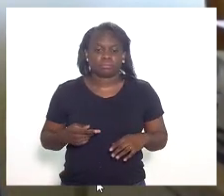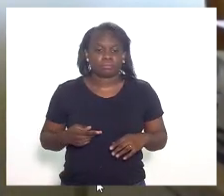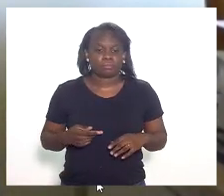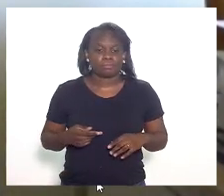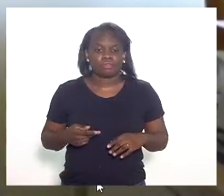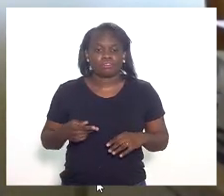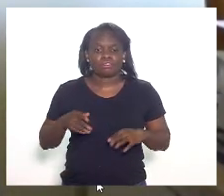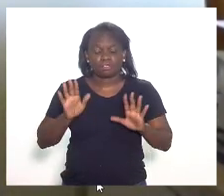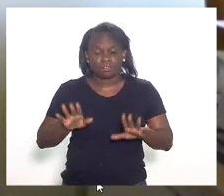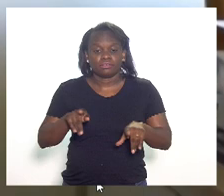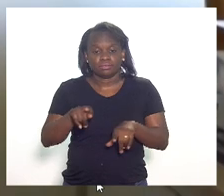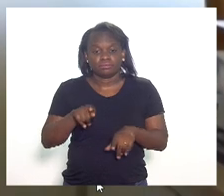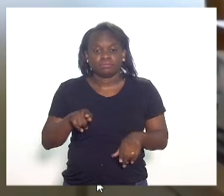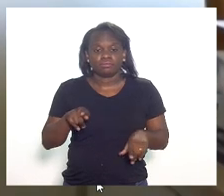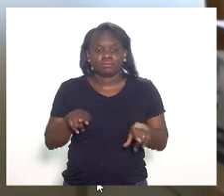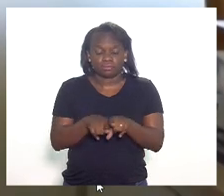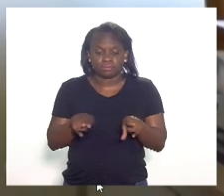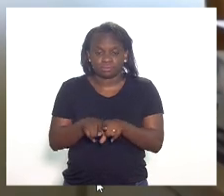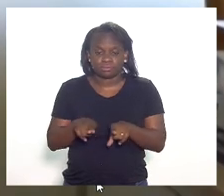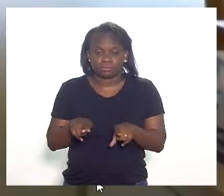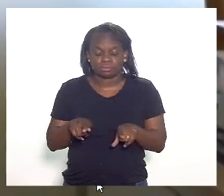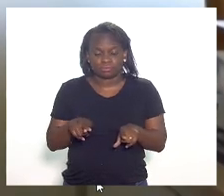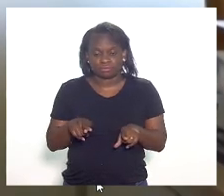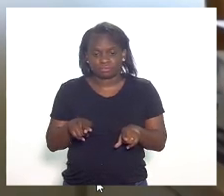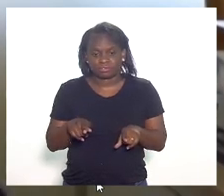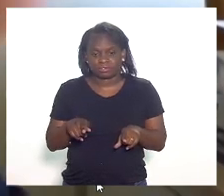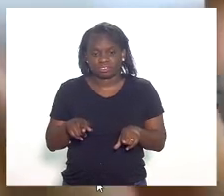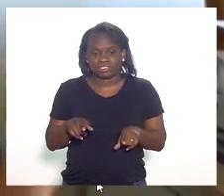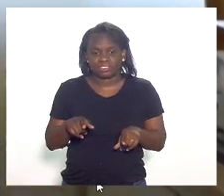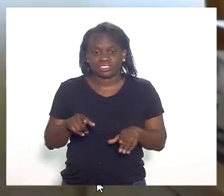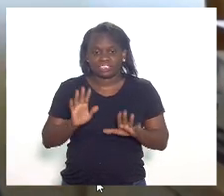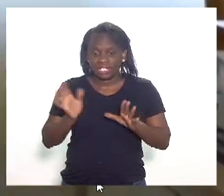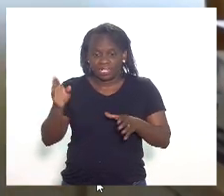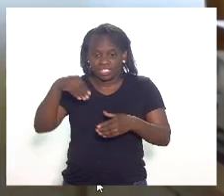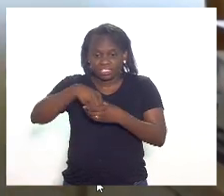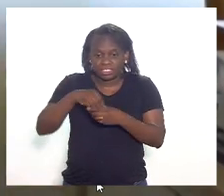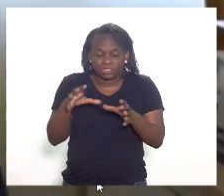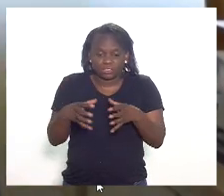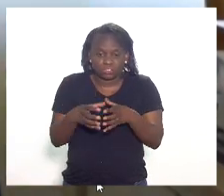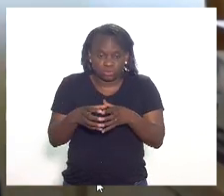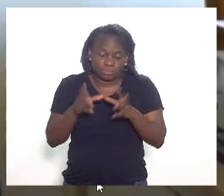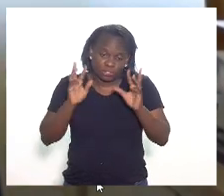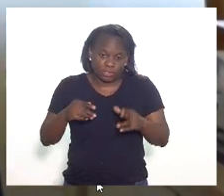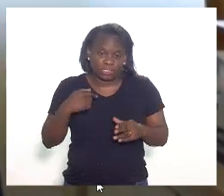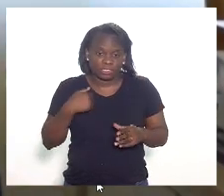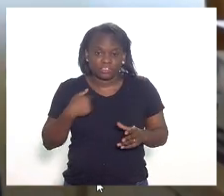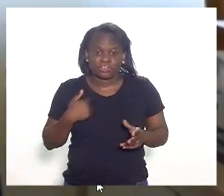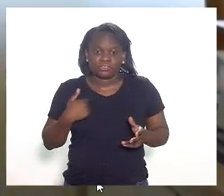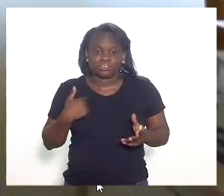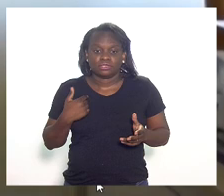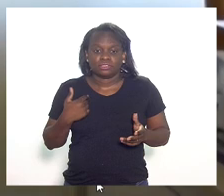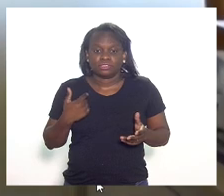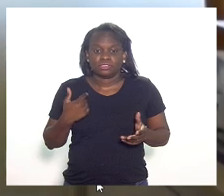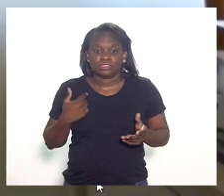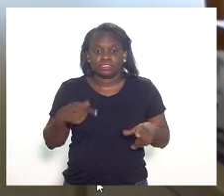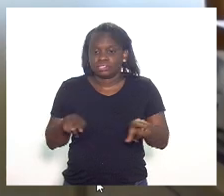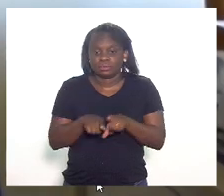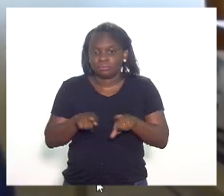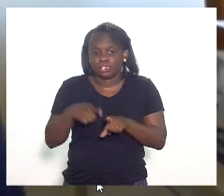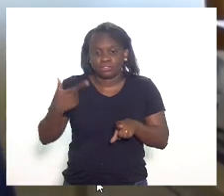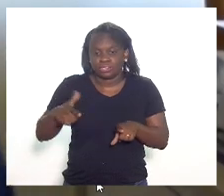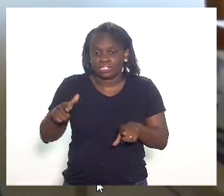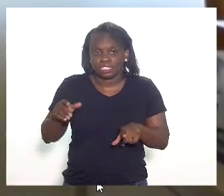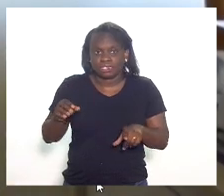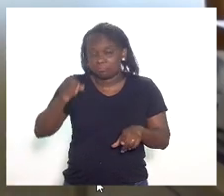mas a Exª está no rol daqueles, como eu, que também não tem nenhuma